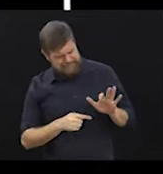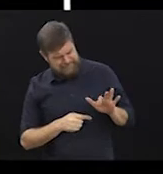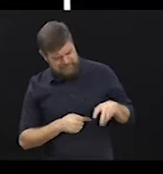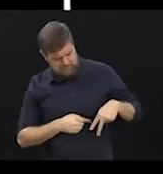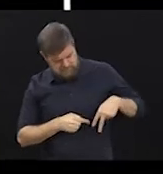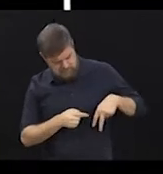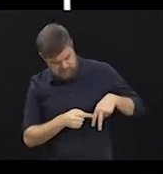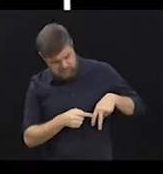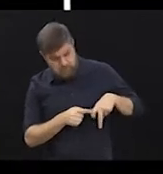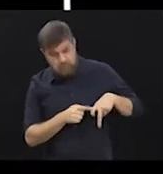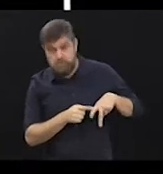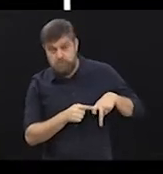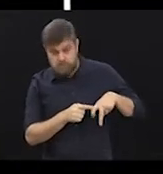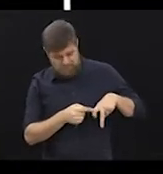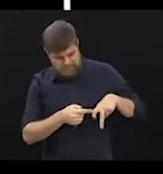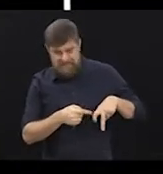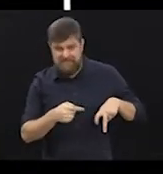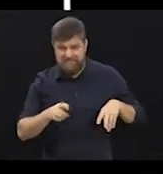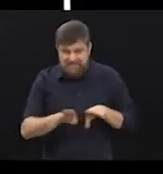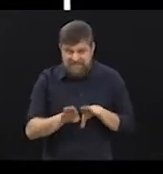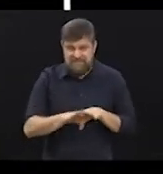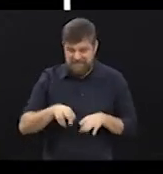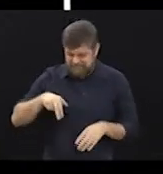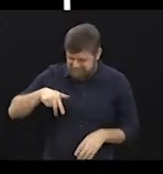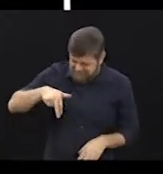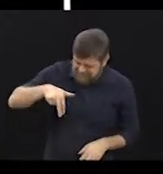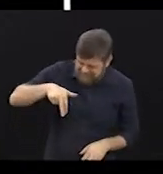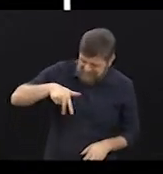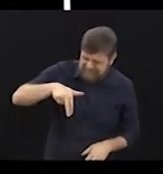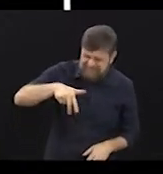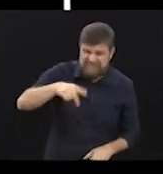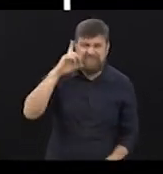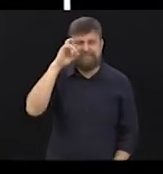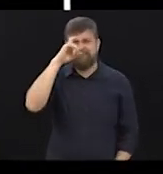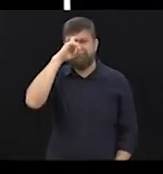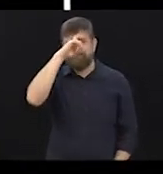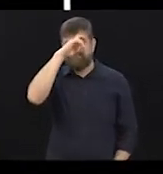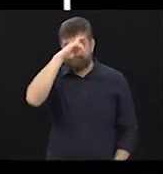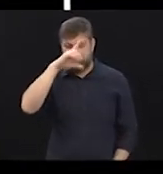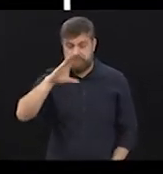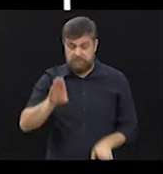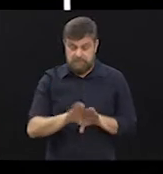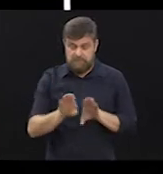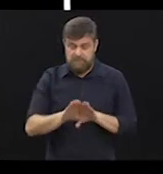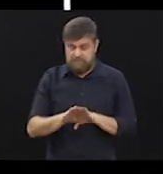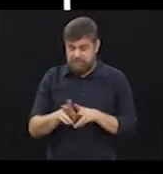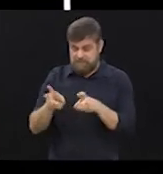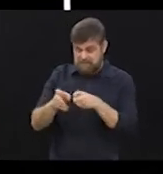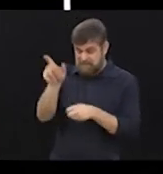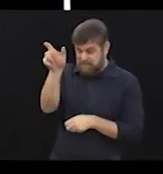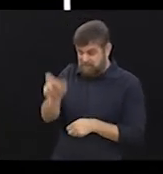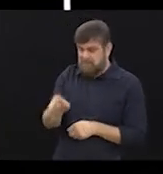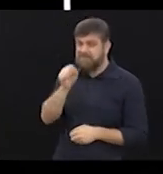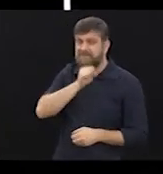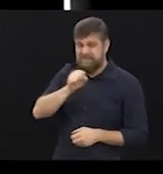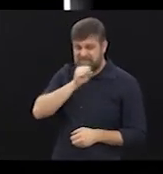joelho, com uma certa dificuldade para caminhar depois de um tempo, que a gente vê mais nas pessoas mais idosas. A